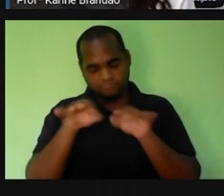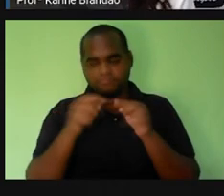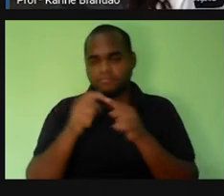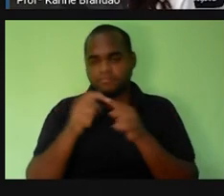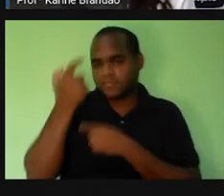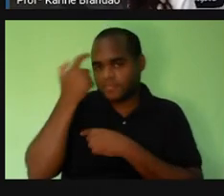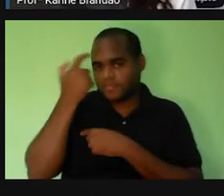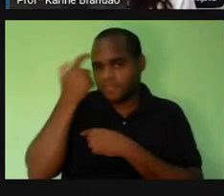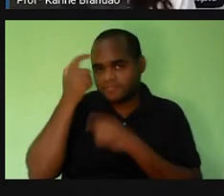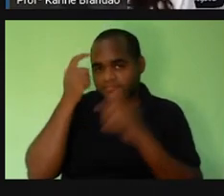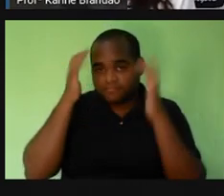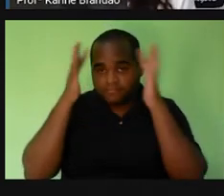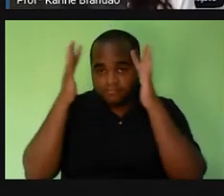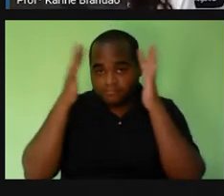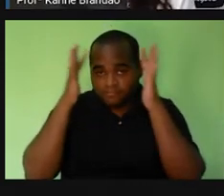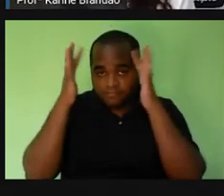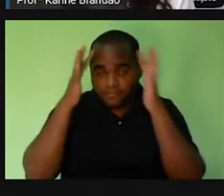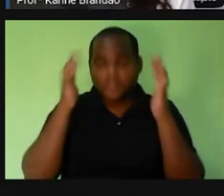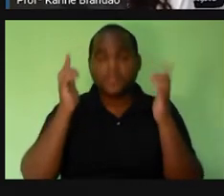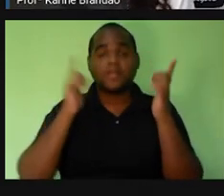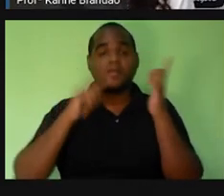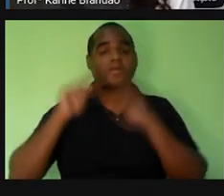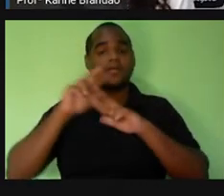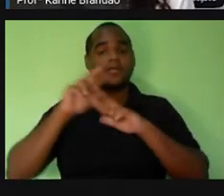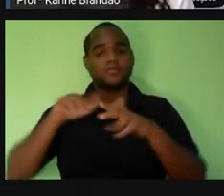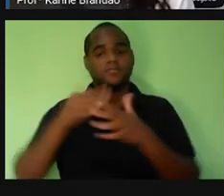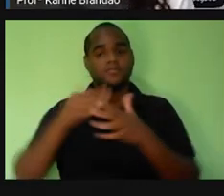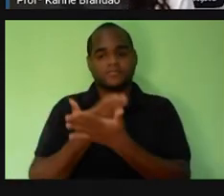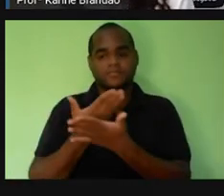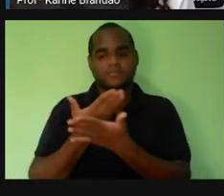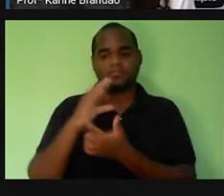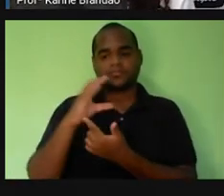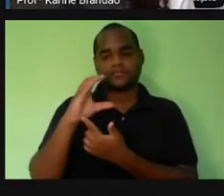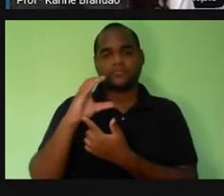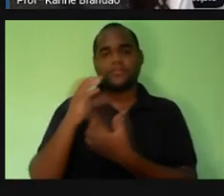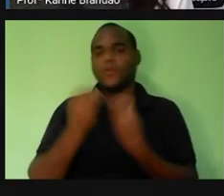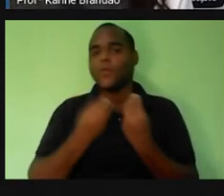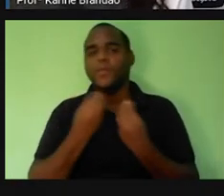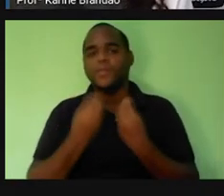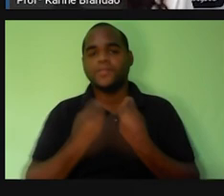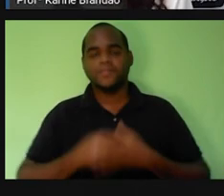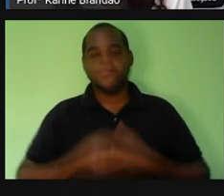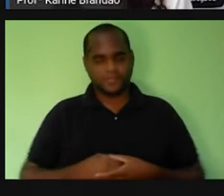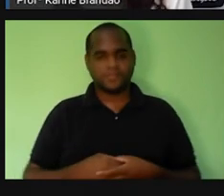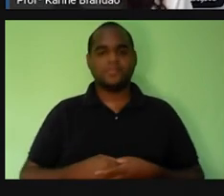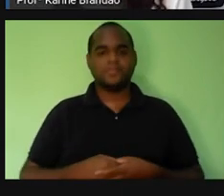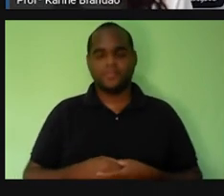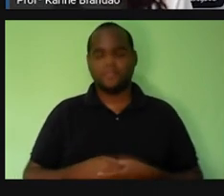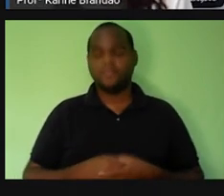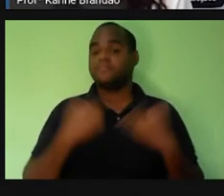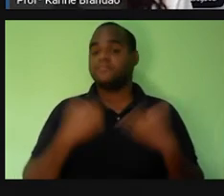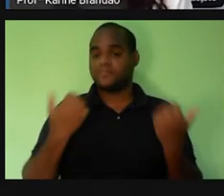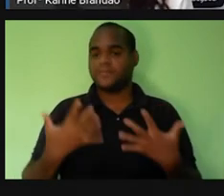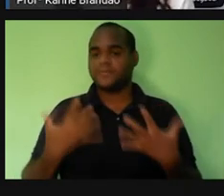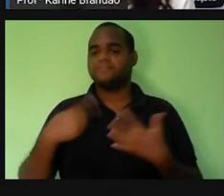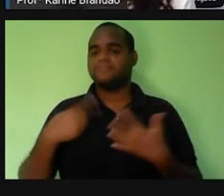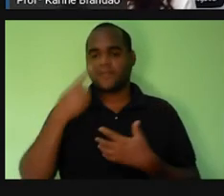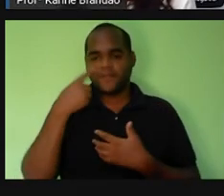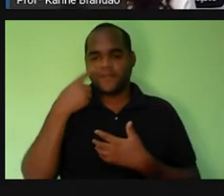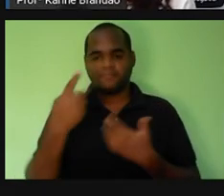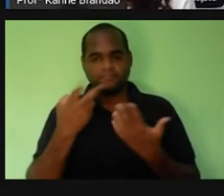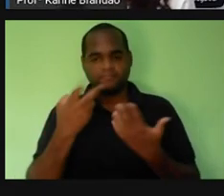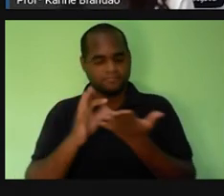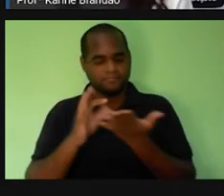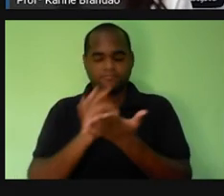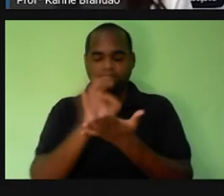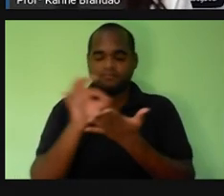na nossa cachola aqui, como é que a gente está estudando ciências, tá? Então, a gente viu que a célula, ela é a unidade